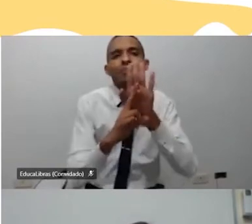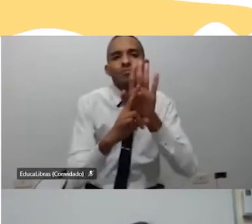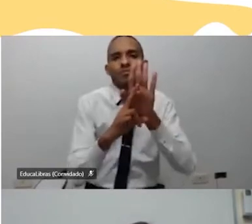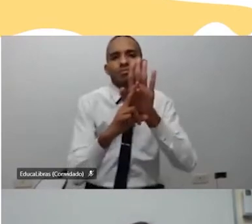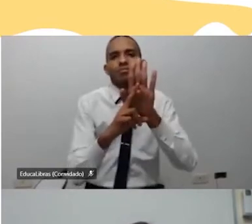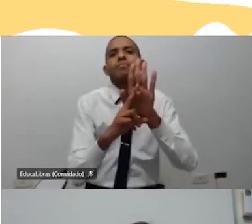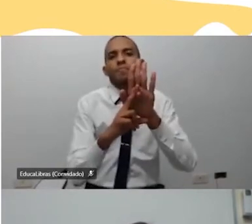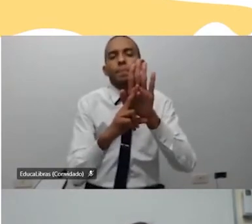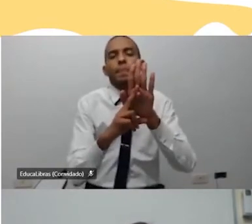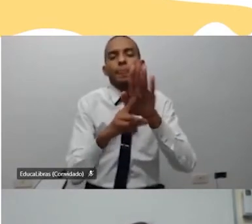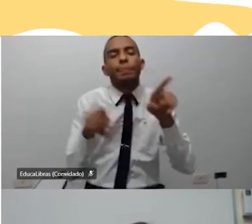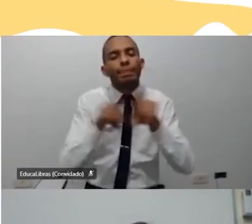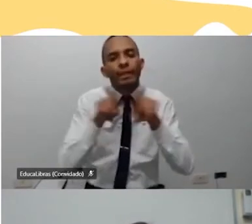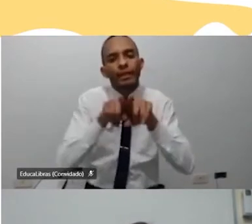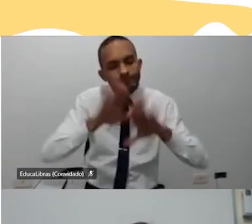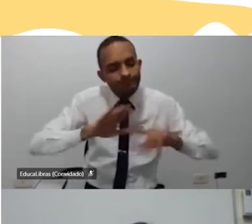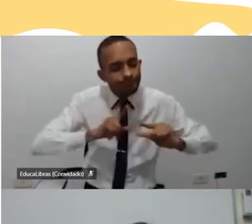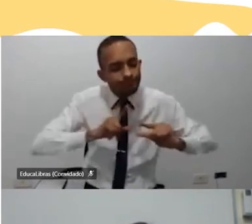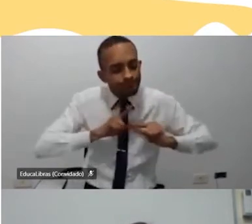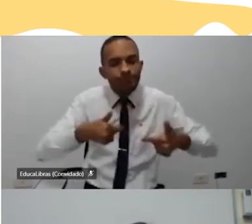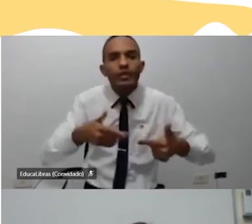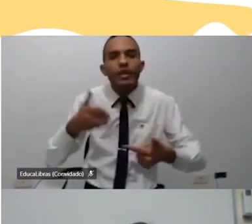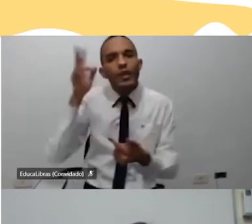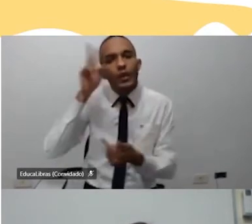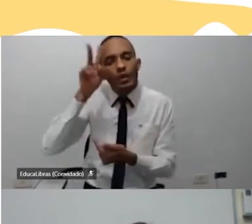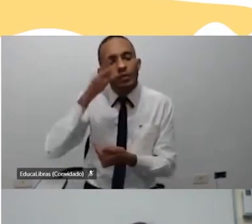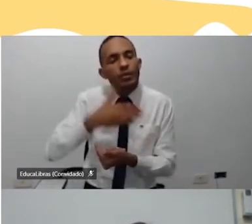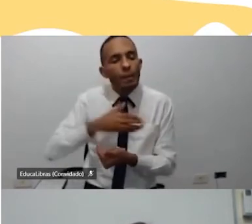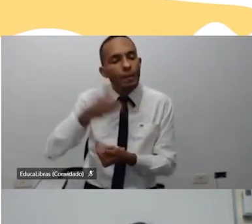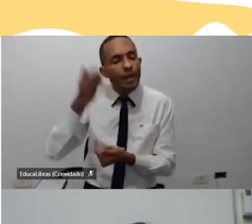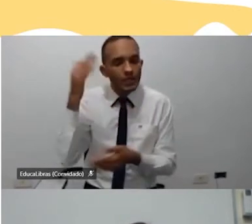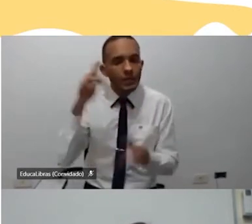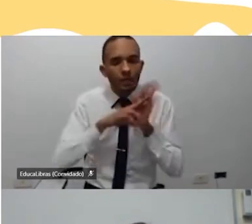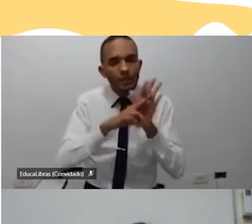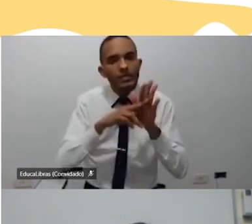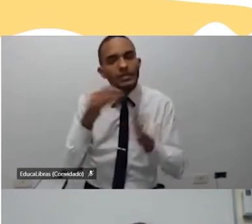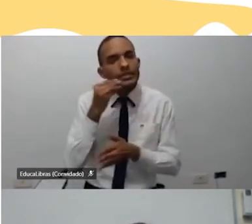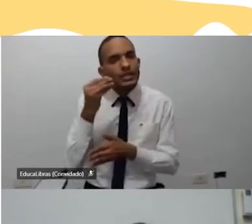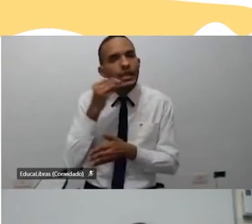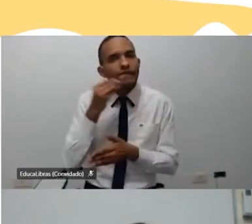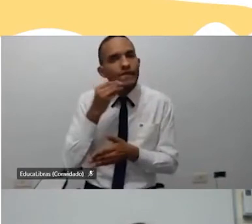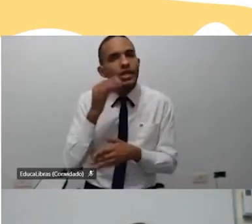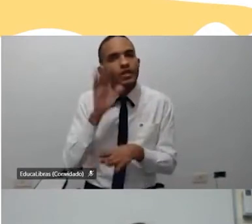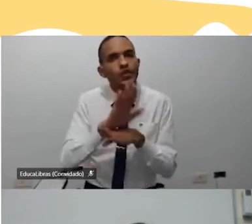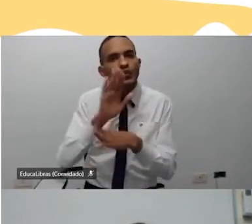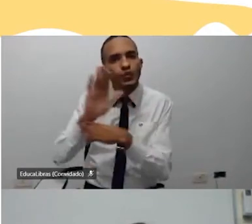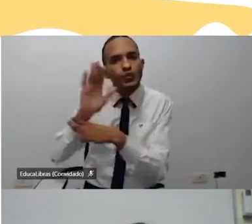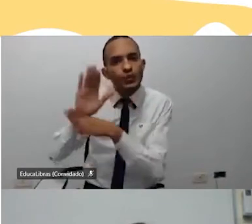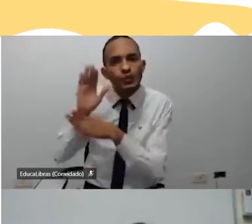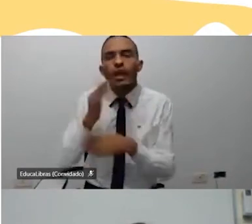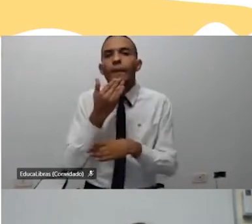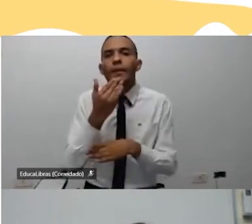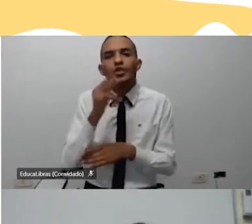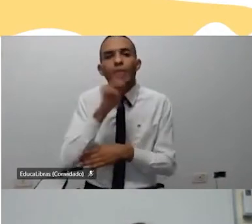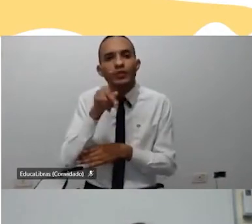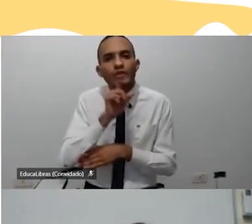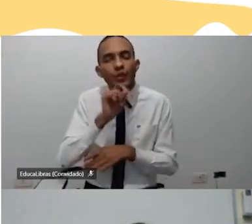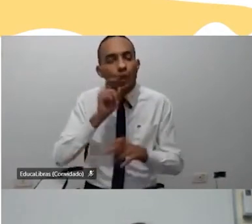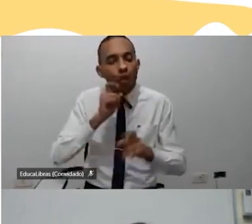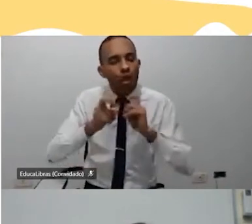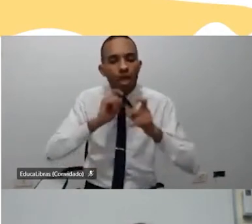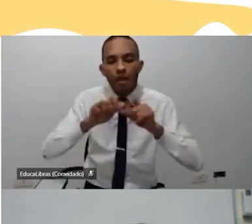essa atividade, então eu lembro que quando eu era representante, a gente tentava trazer, então a gente pediu para os professores para a gente fazer uma